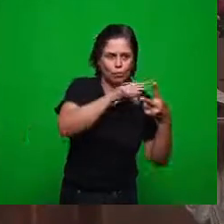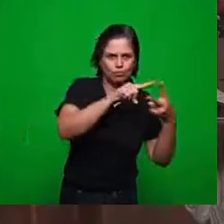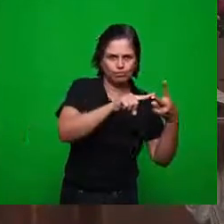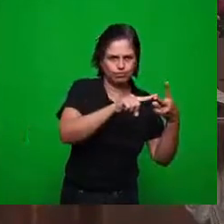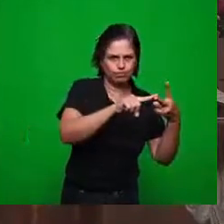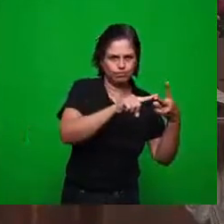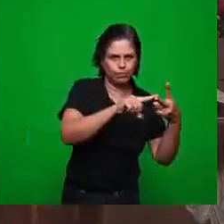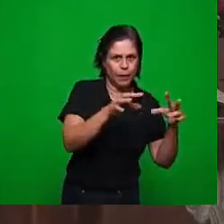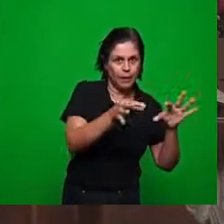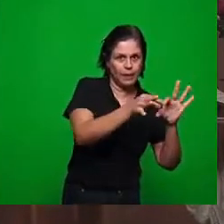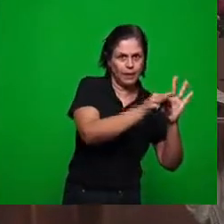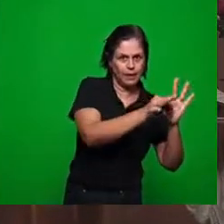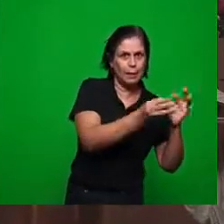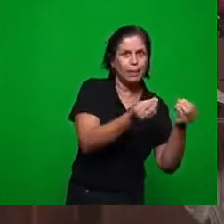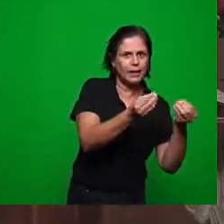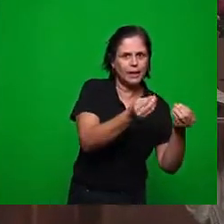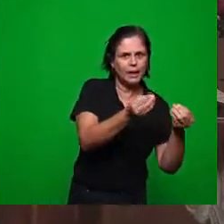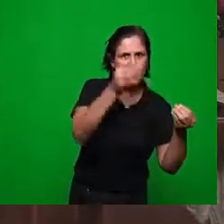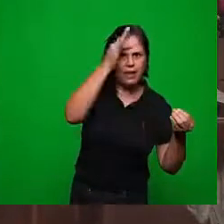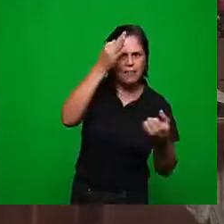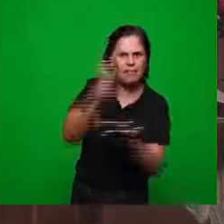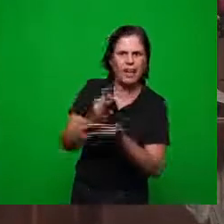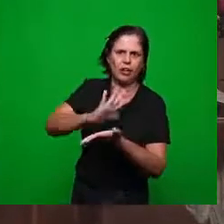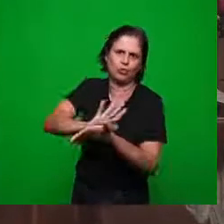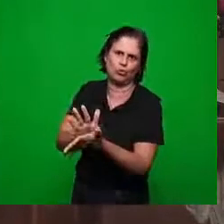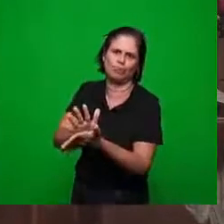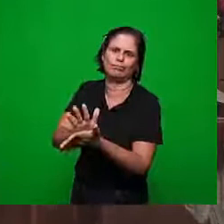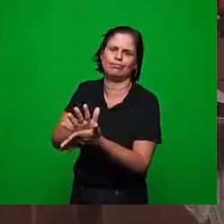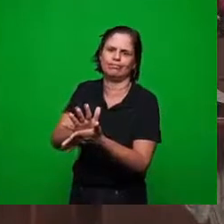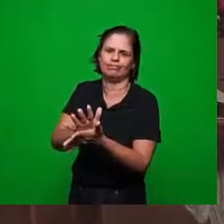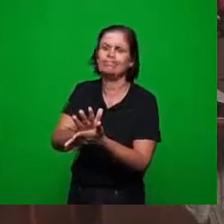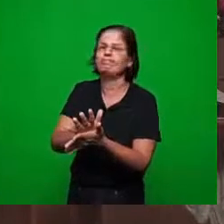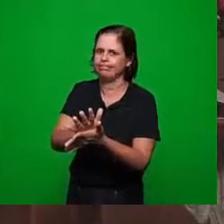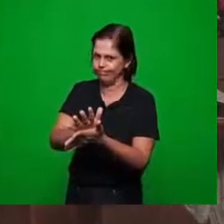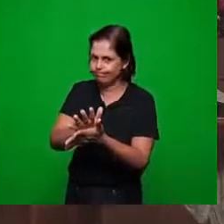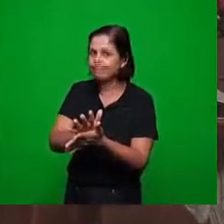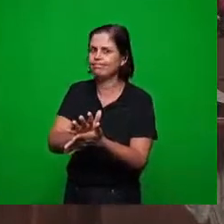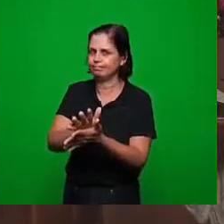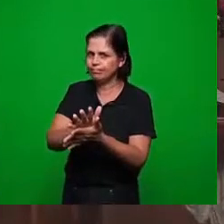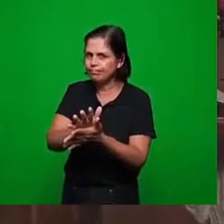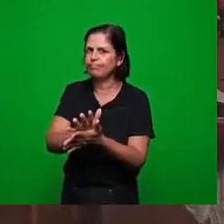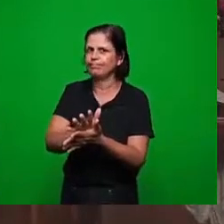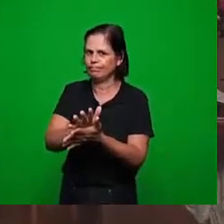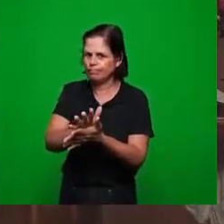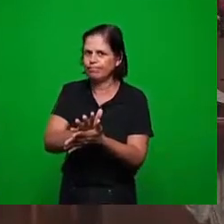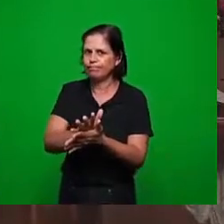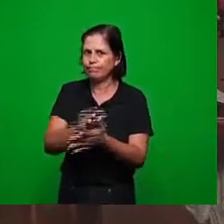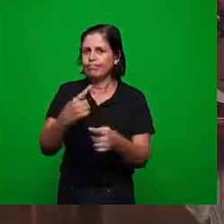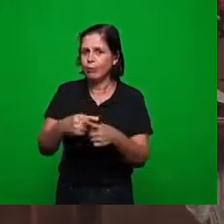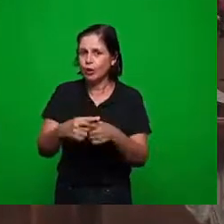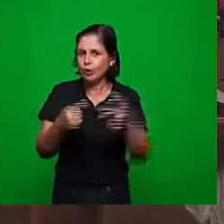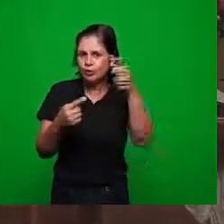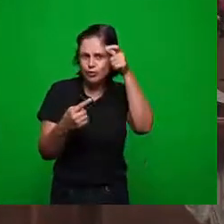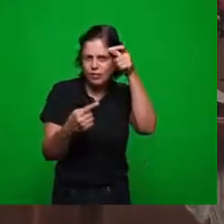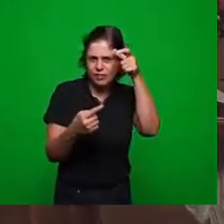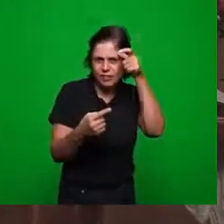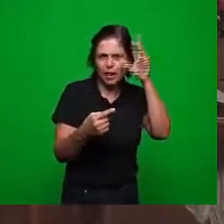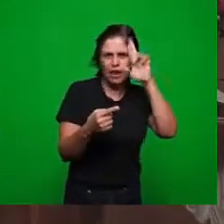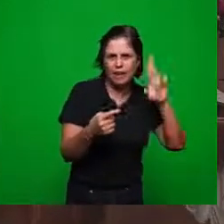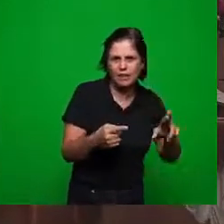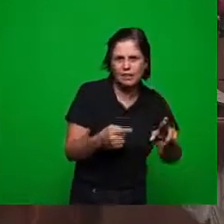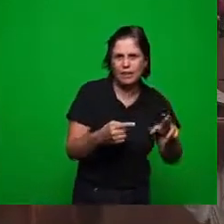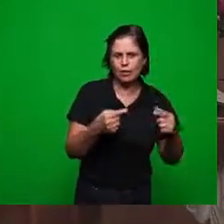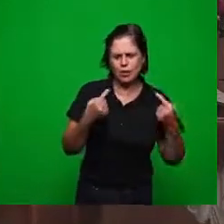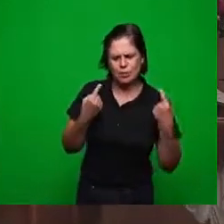destruir a fé tanto é assim que eles fazem todo tipo de perseguição doutrinária e não somente isso